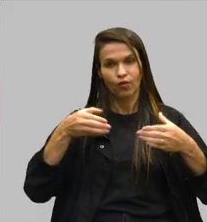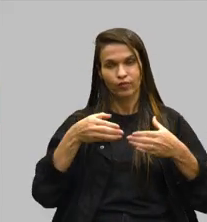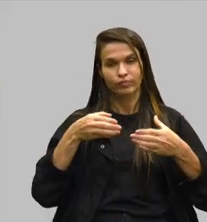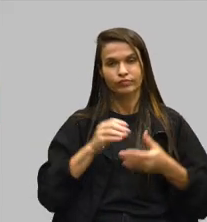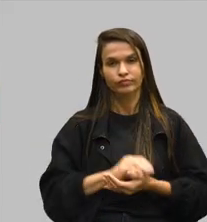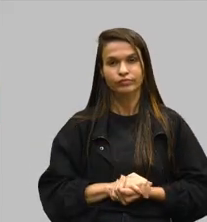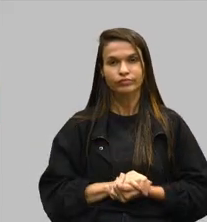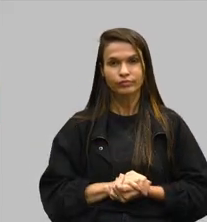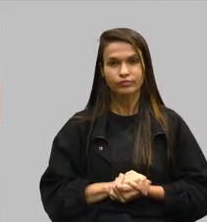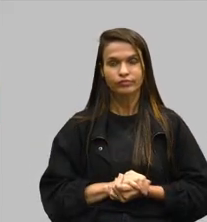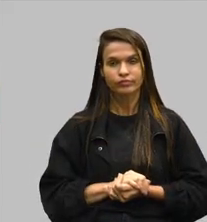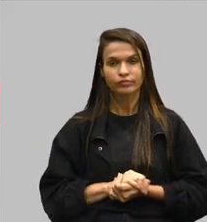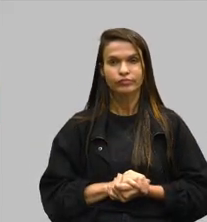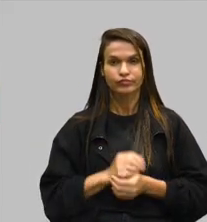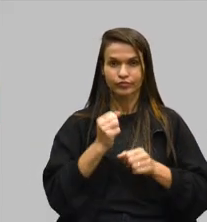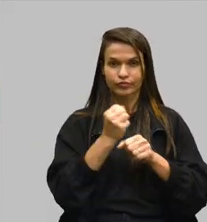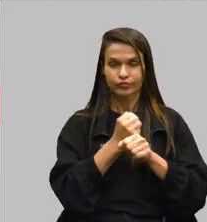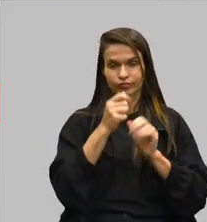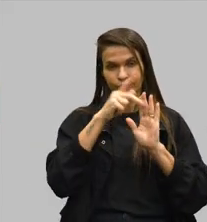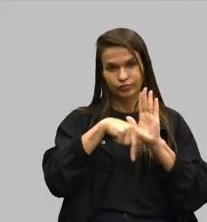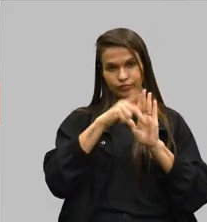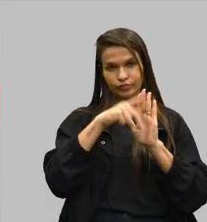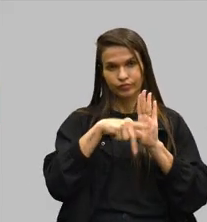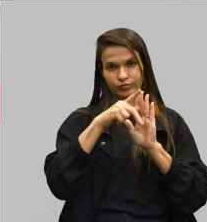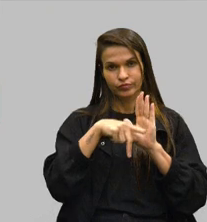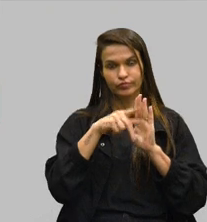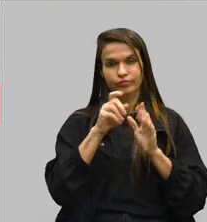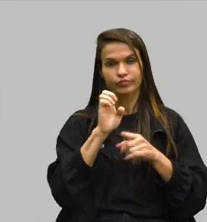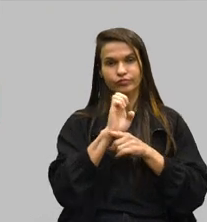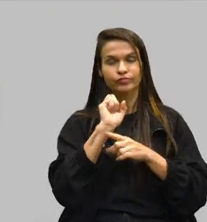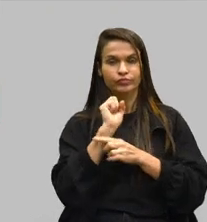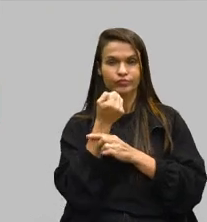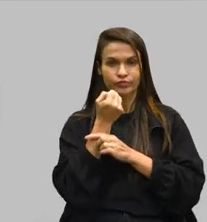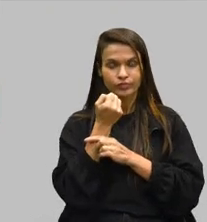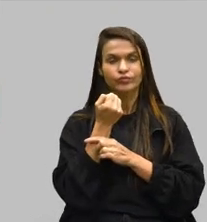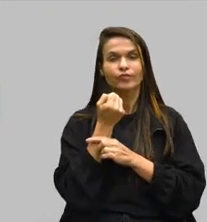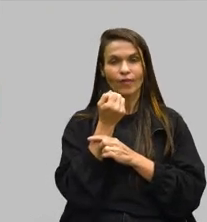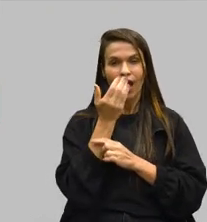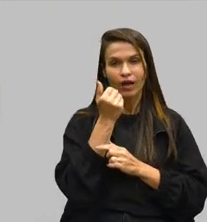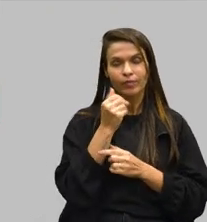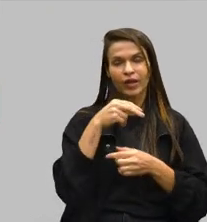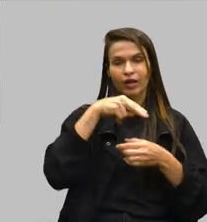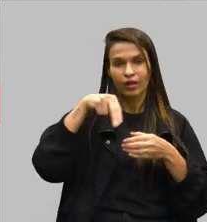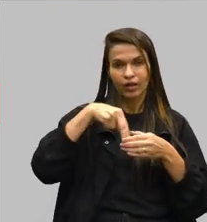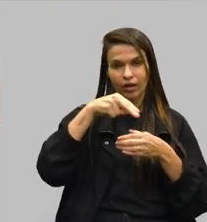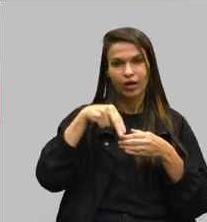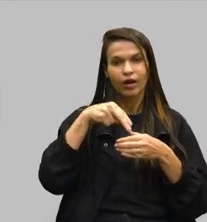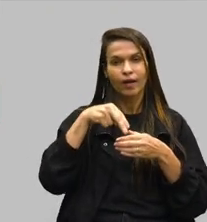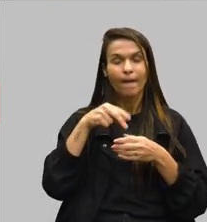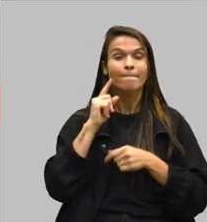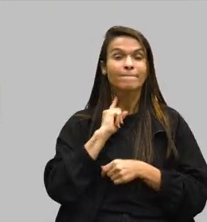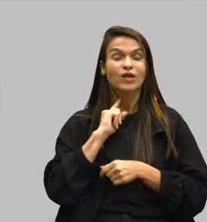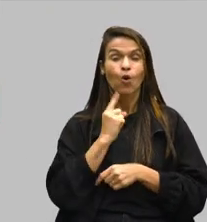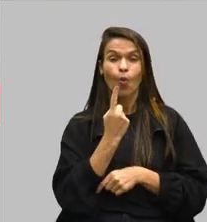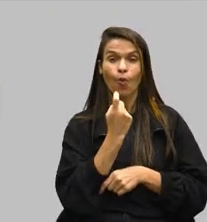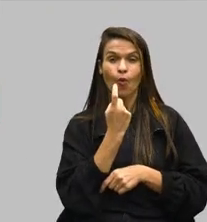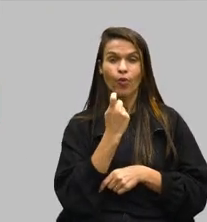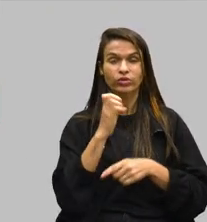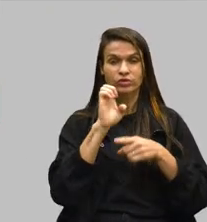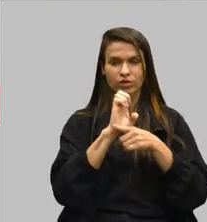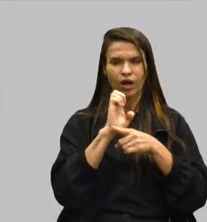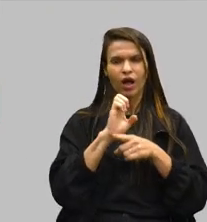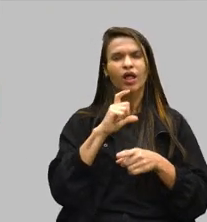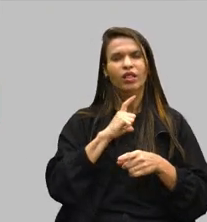A construção do Plano Estadual de Segurança Alimentar, Nutricional e Sustentável, Minas Gerais é o único estado que tem cinco